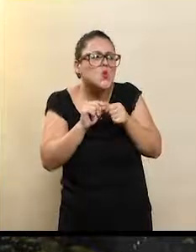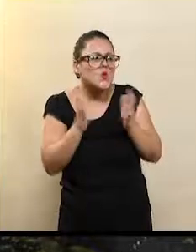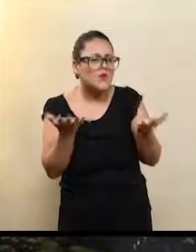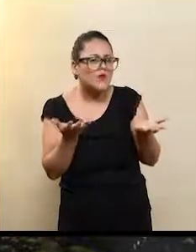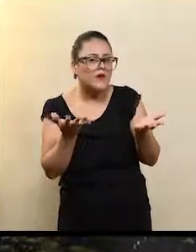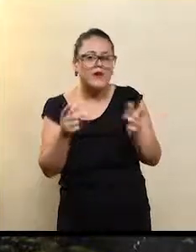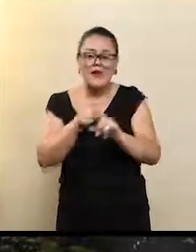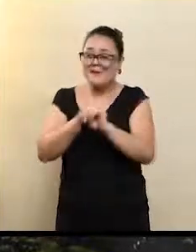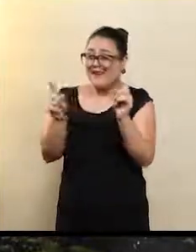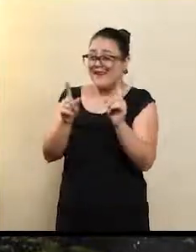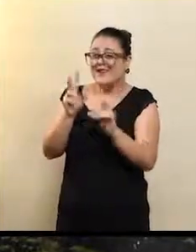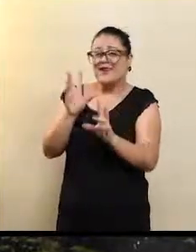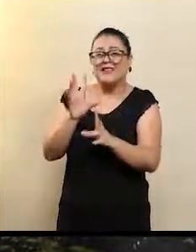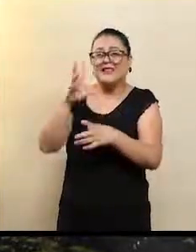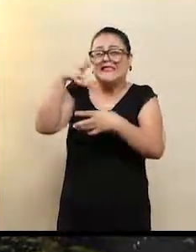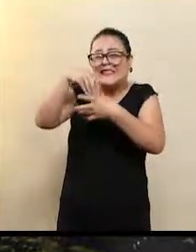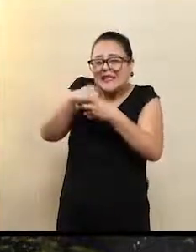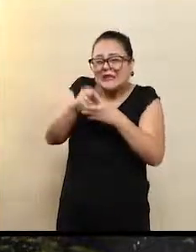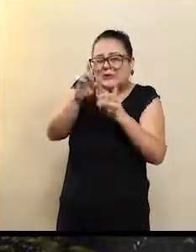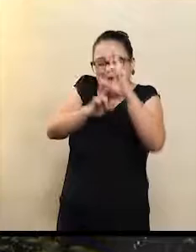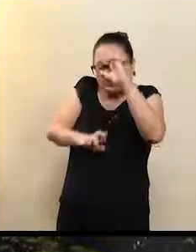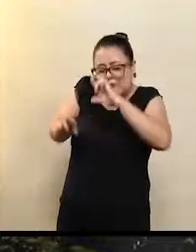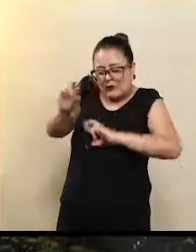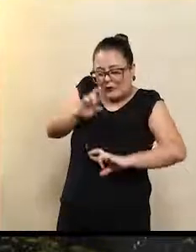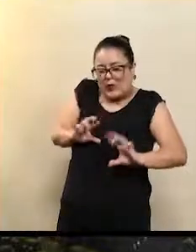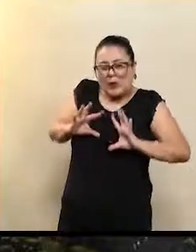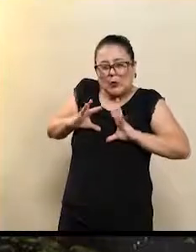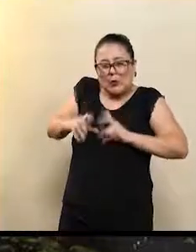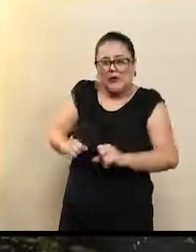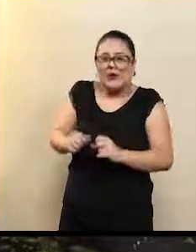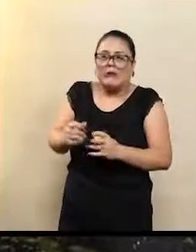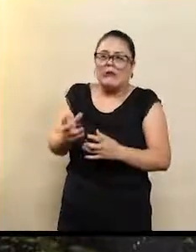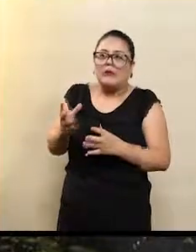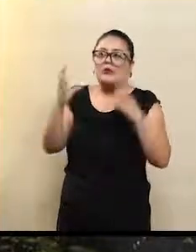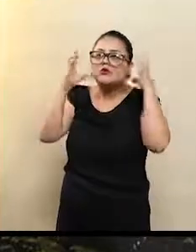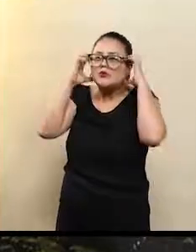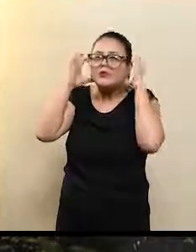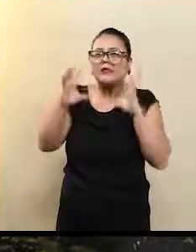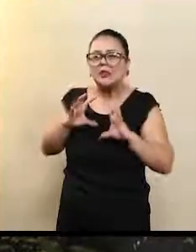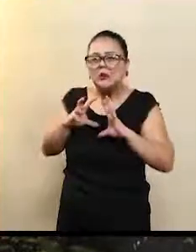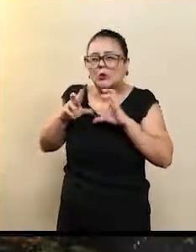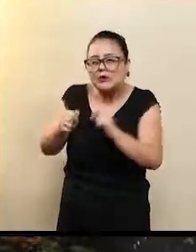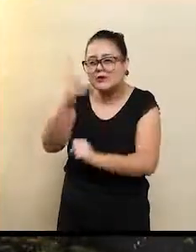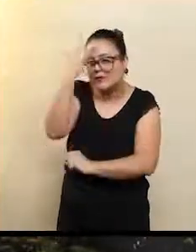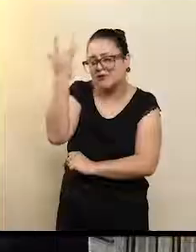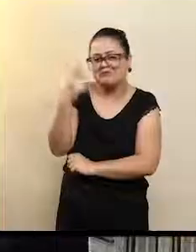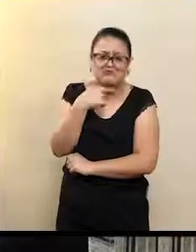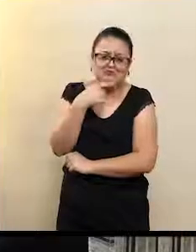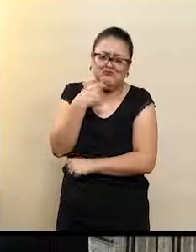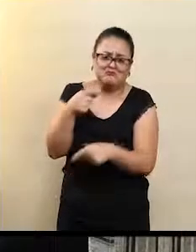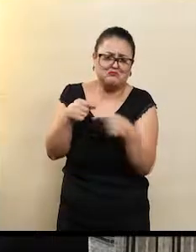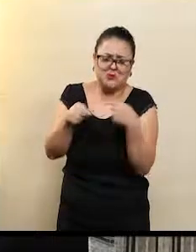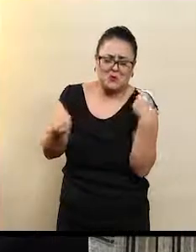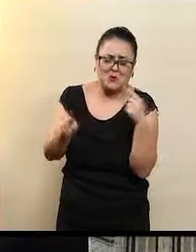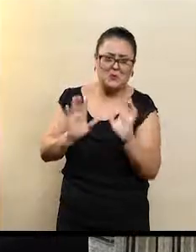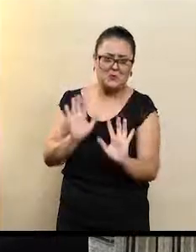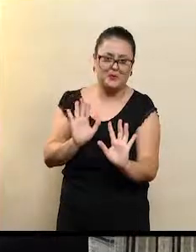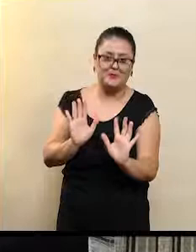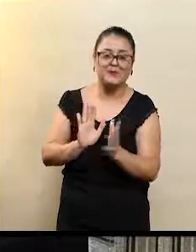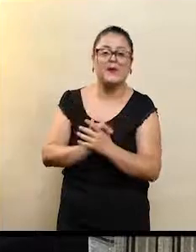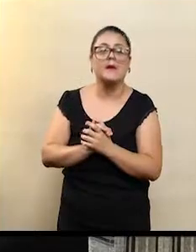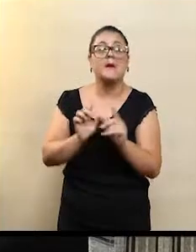num modelo de check-up, né? Fazer audiometria em todas as pessoas, não. Você vê, a perda auditiva